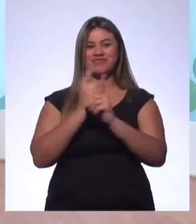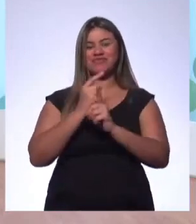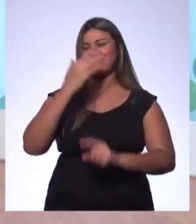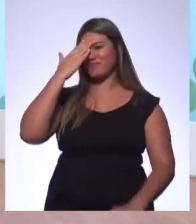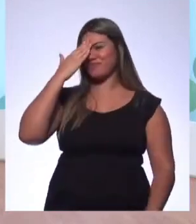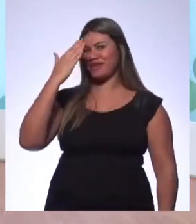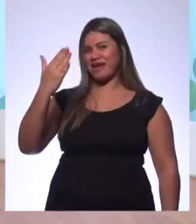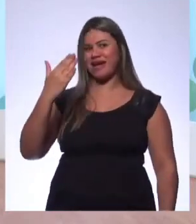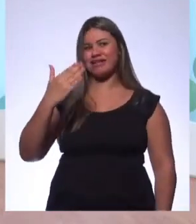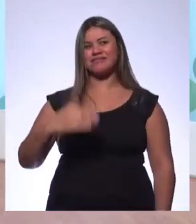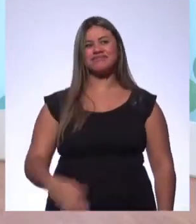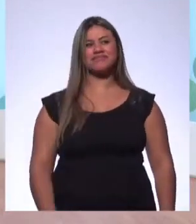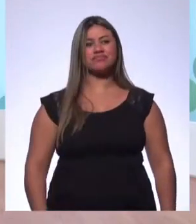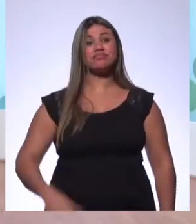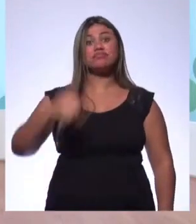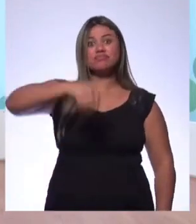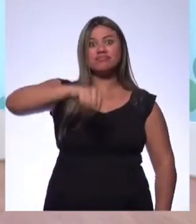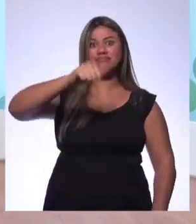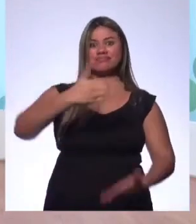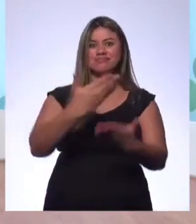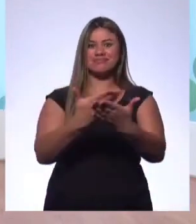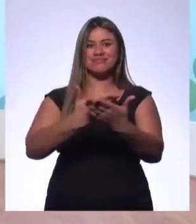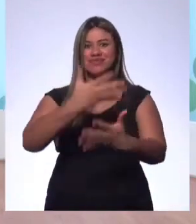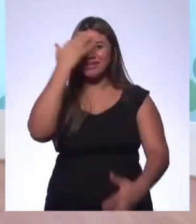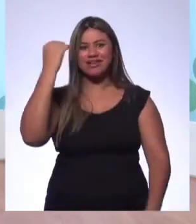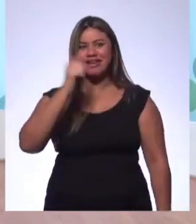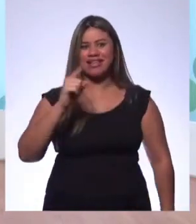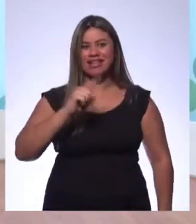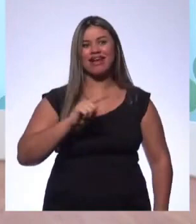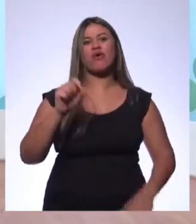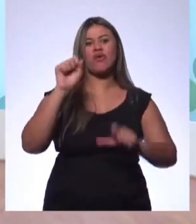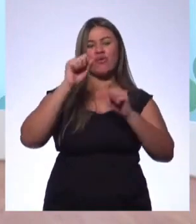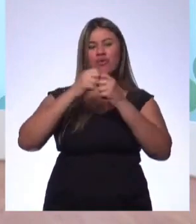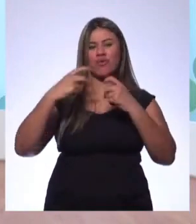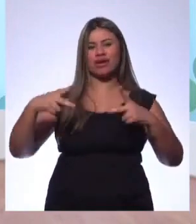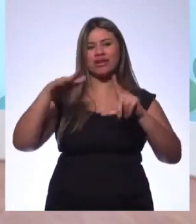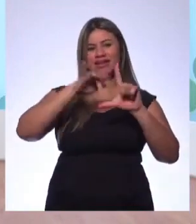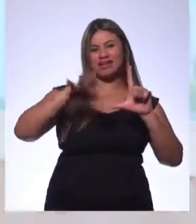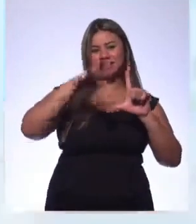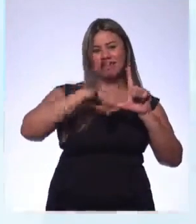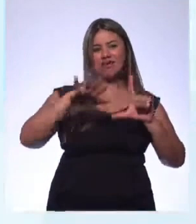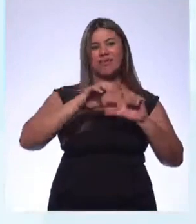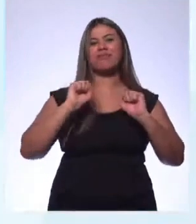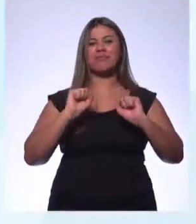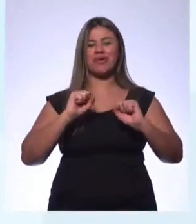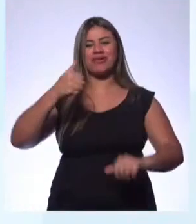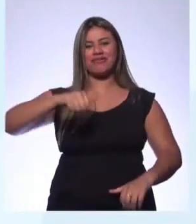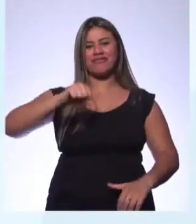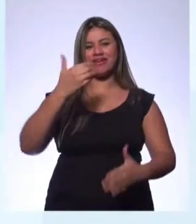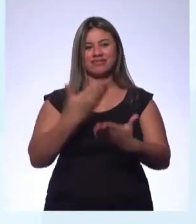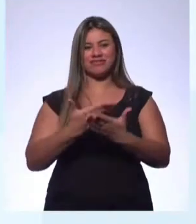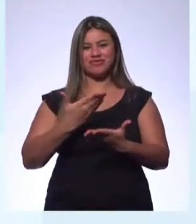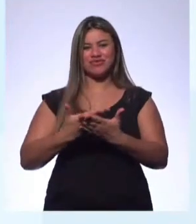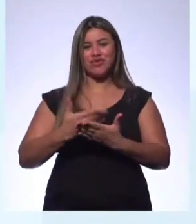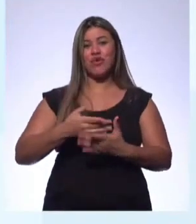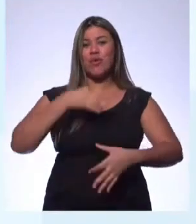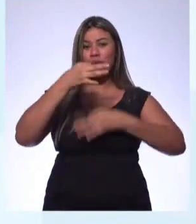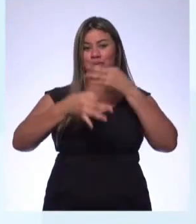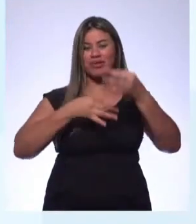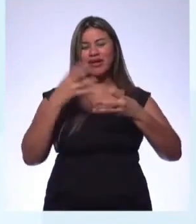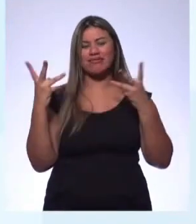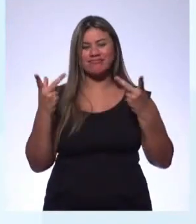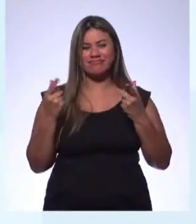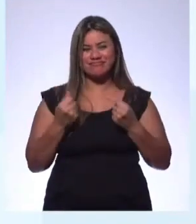Obrigada, professor Mauro, pela participação. esqueça de avaliar a aula, gente. Olha, só está o link na tela, o carcode, o link. Não esqueça de avaliar, dizer o que você achou dessa aula